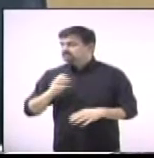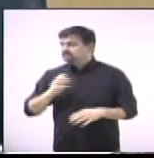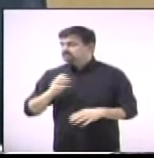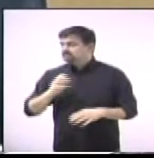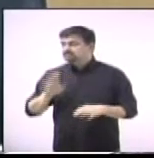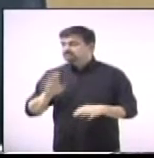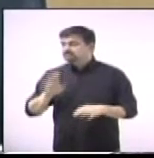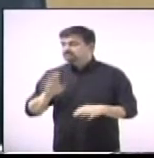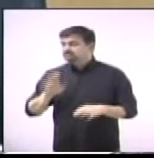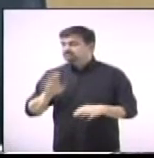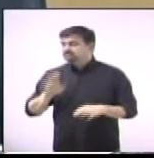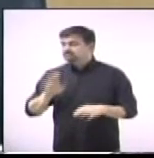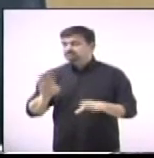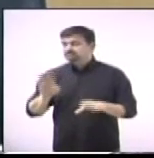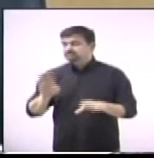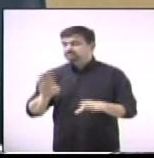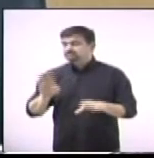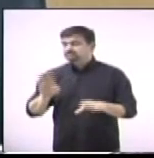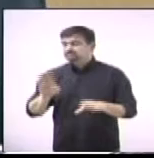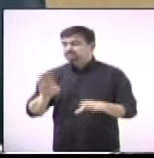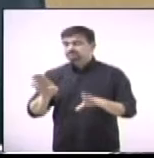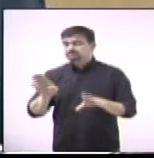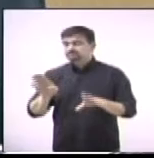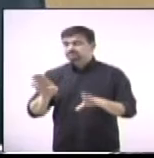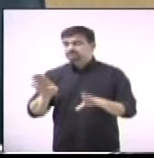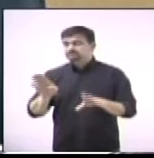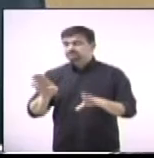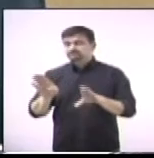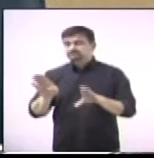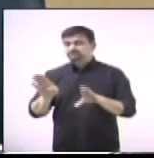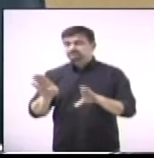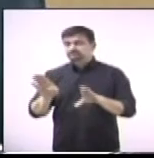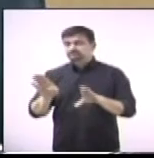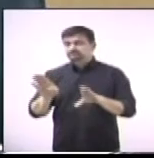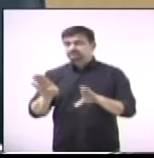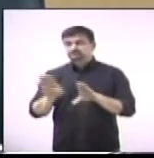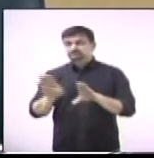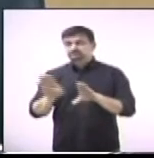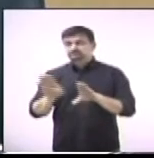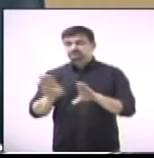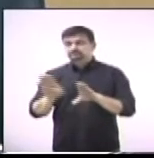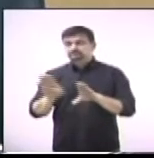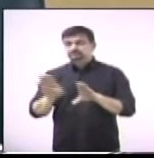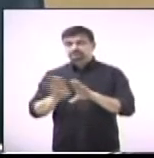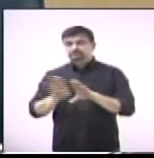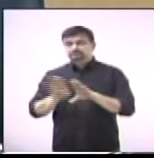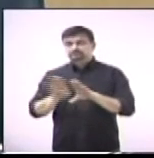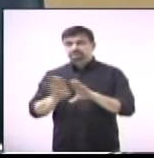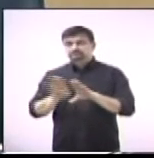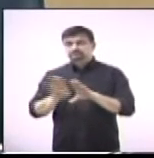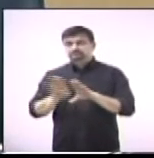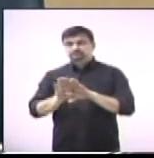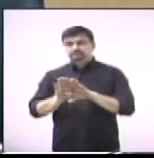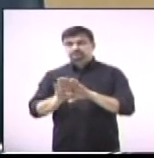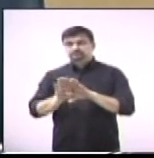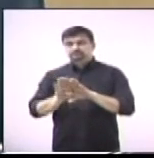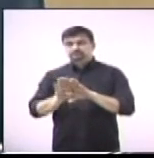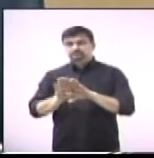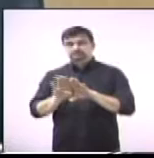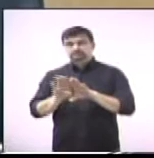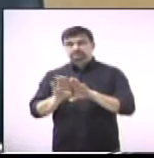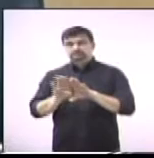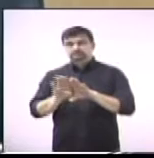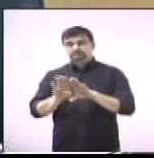e quero deixar meus parabéns ao Gustavo, pai de família, trabalhador, que se